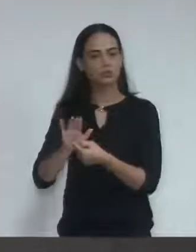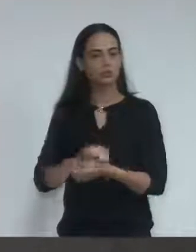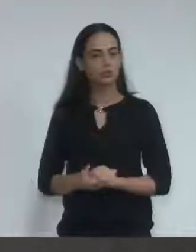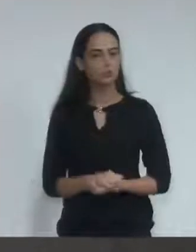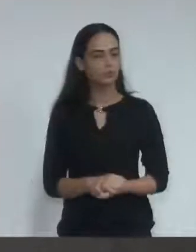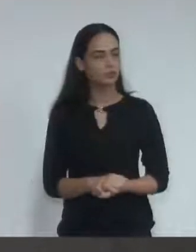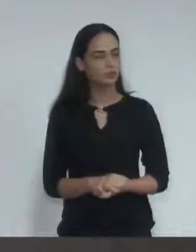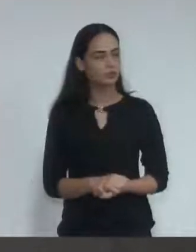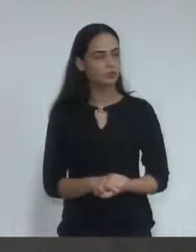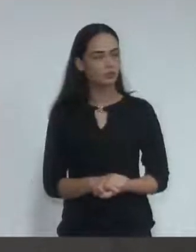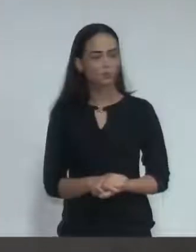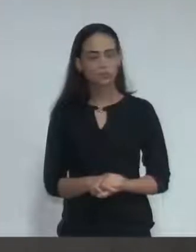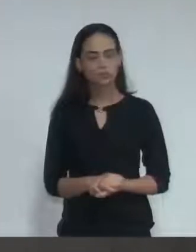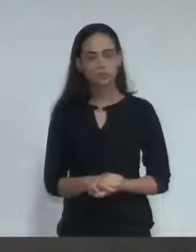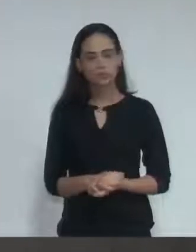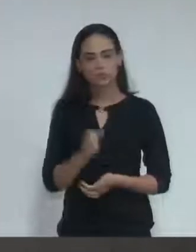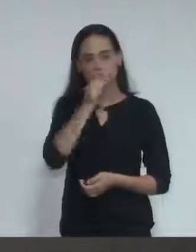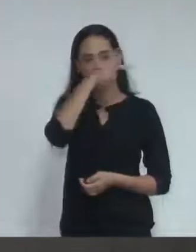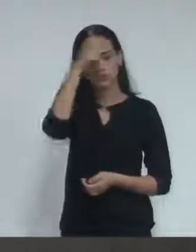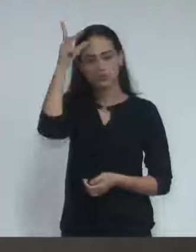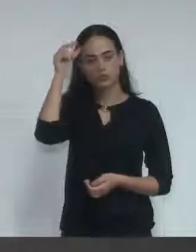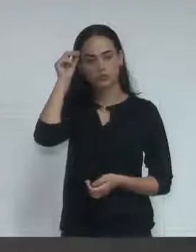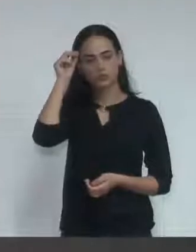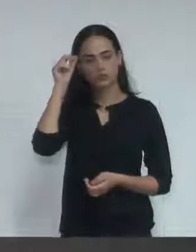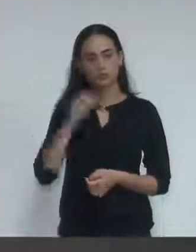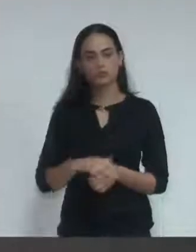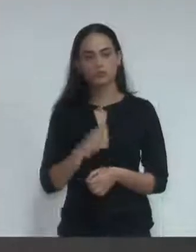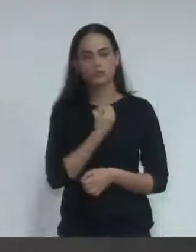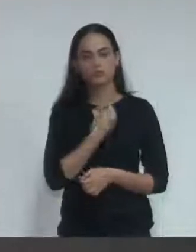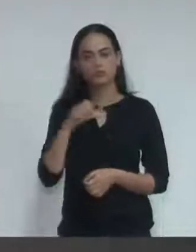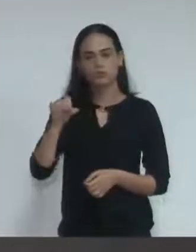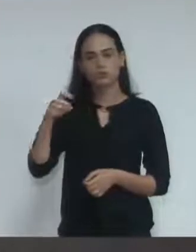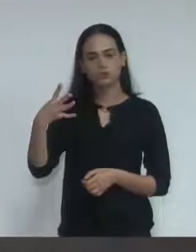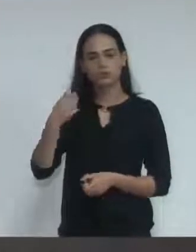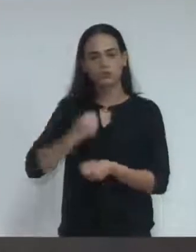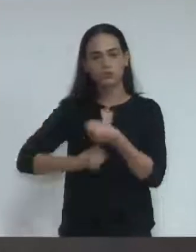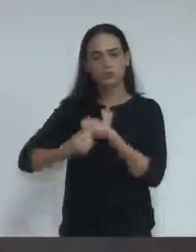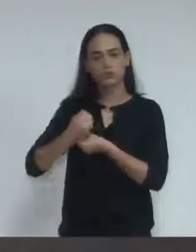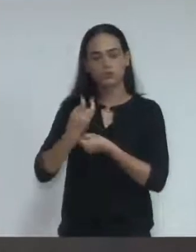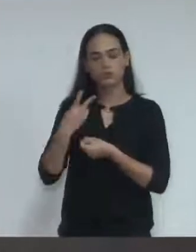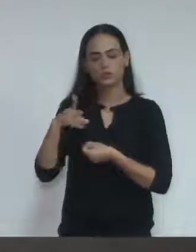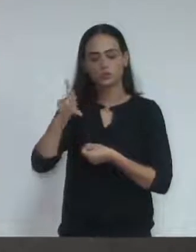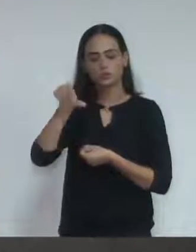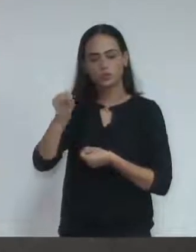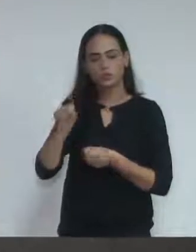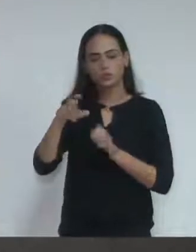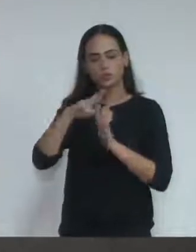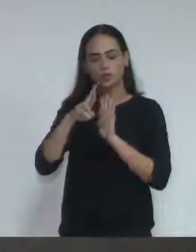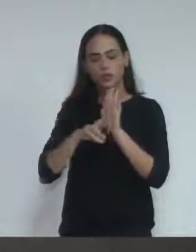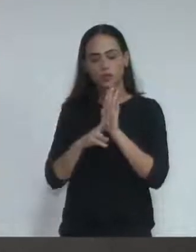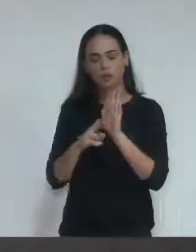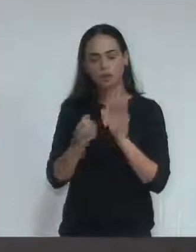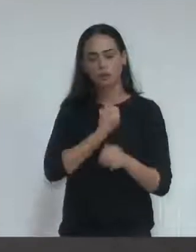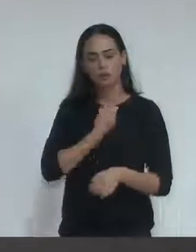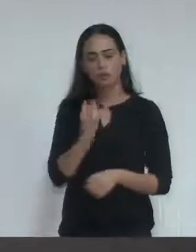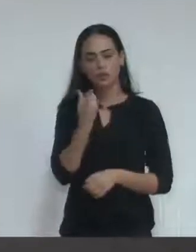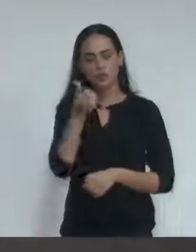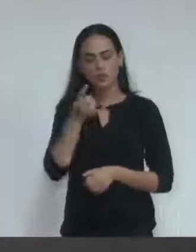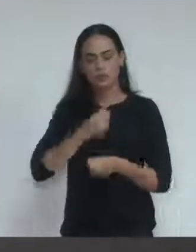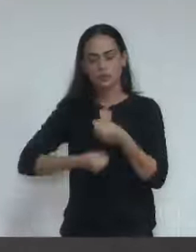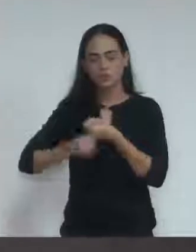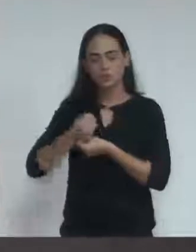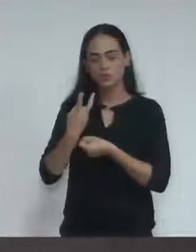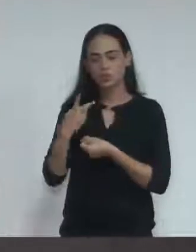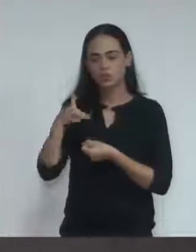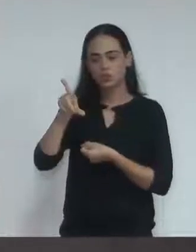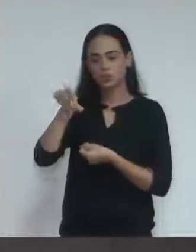Oficio do gabinete do prefeito número 94 de 2018, em resposta ao requerimento número 16 de 2018, de autoria